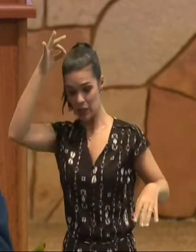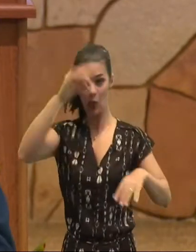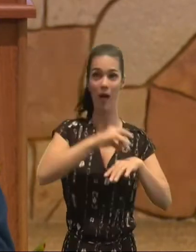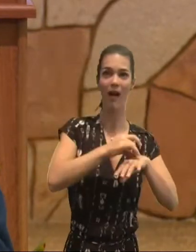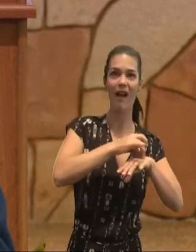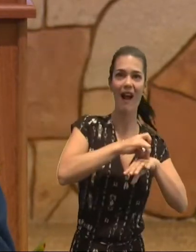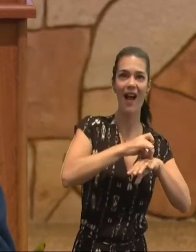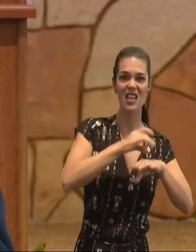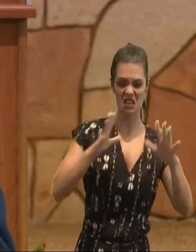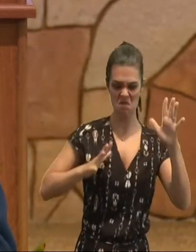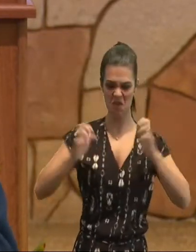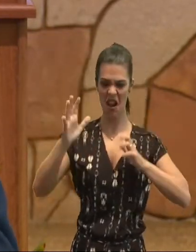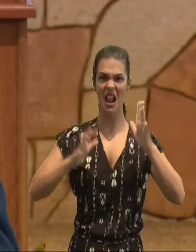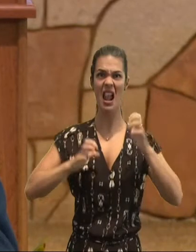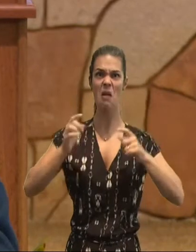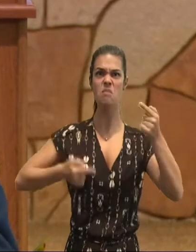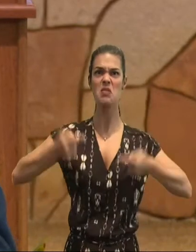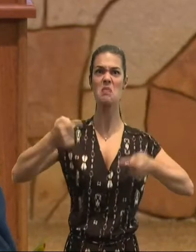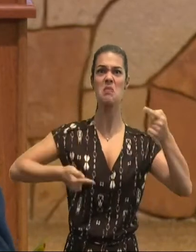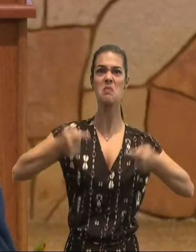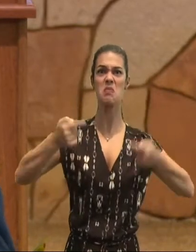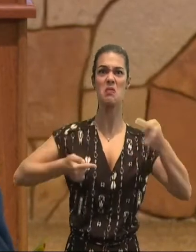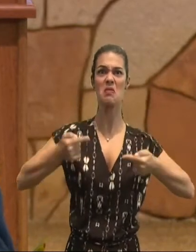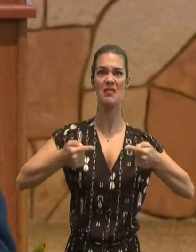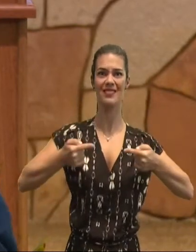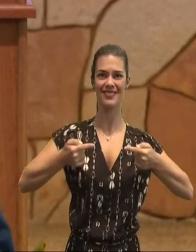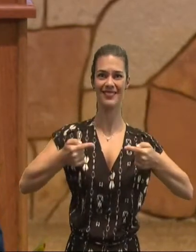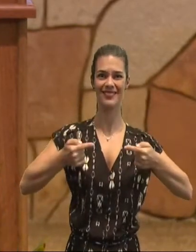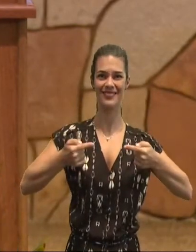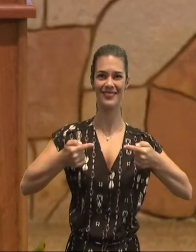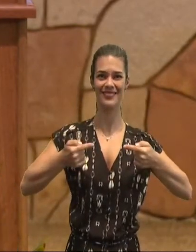porque são opostos entre si,